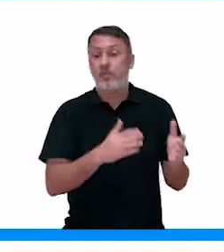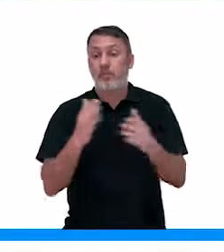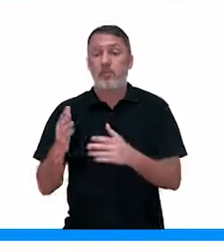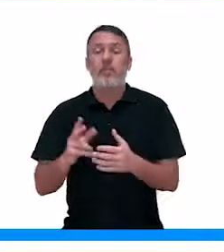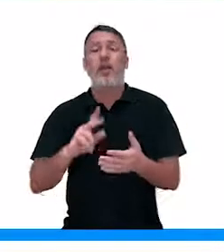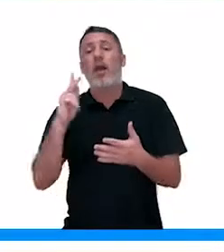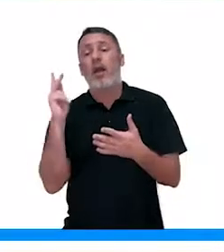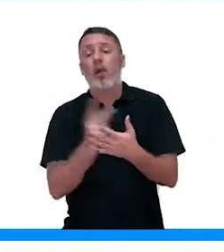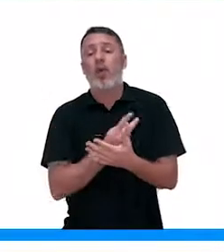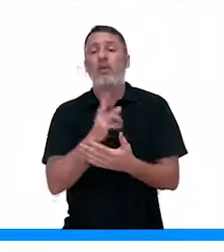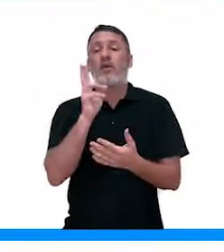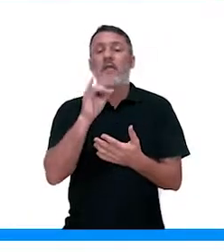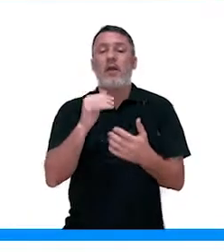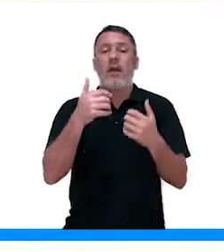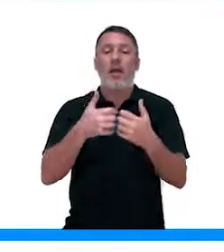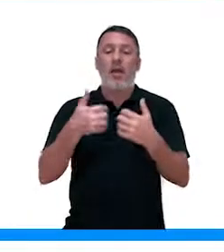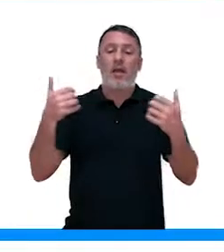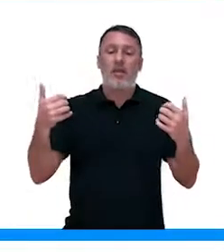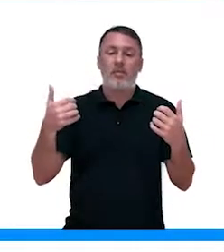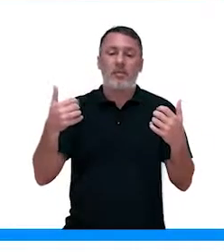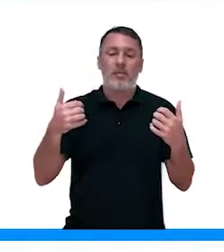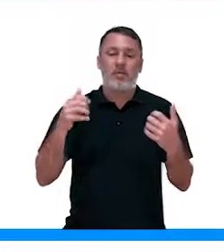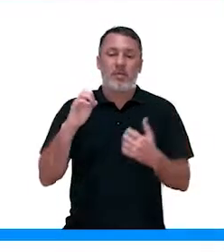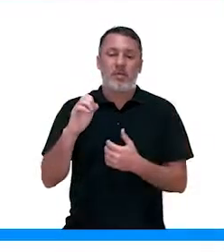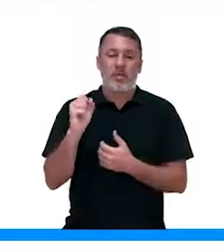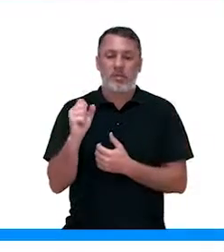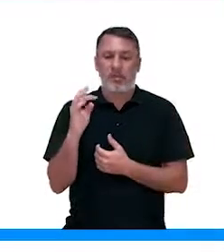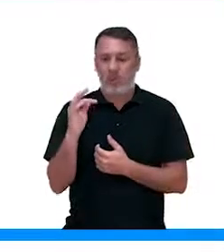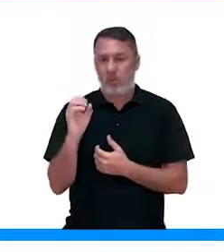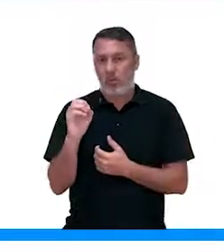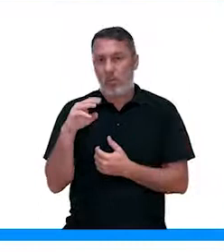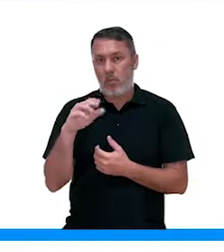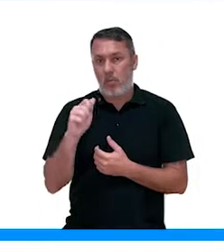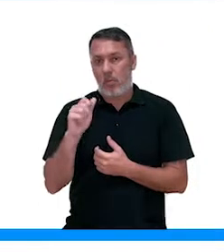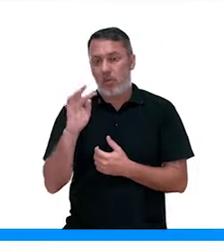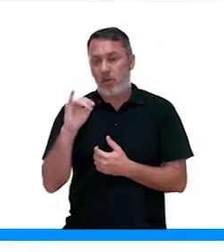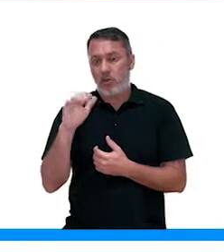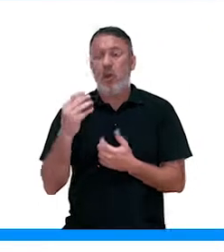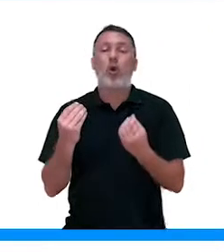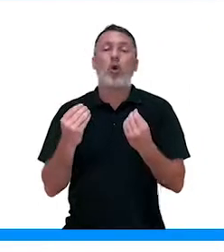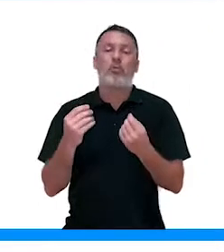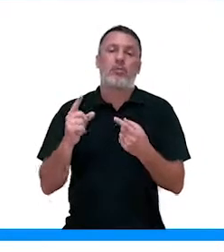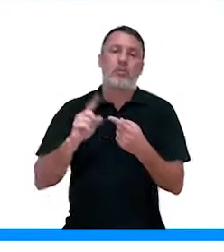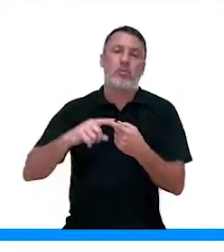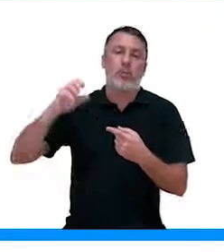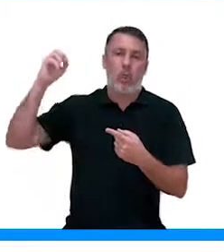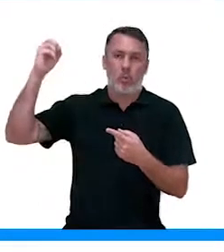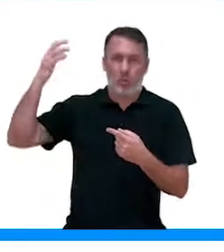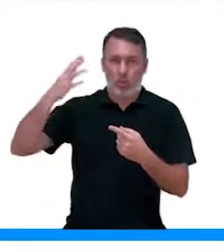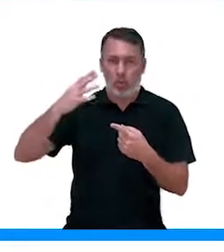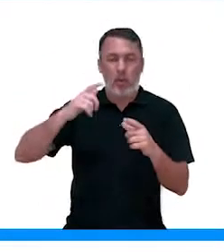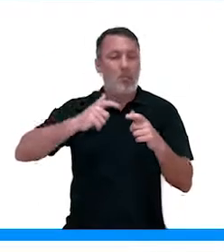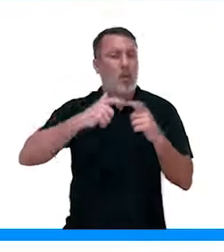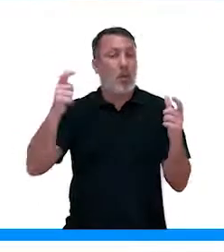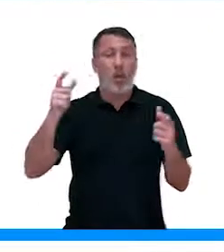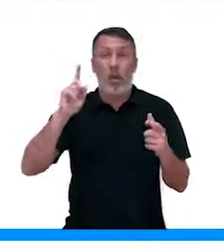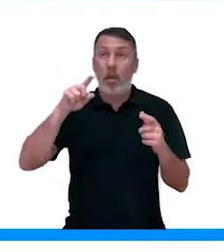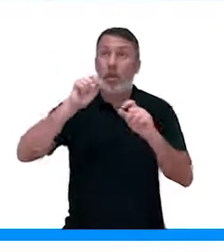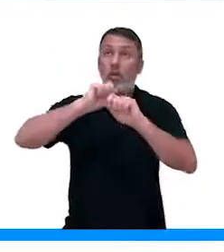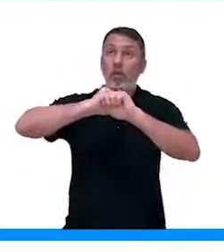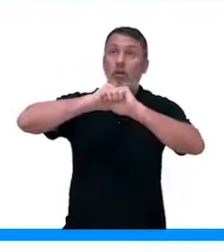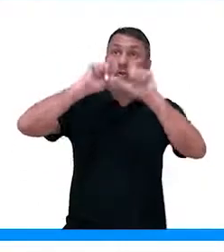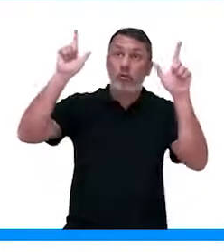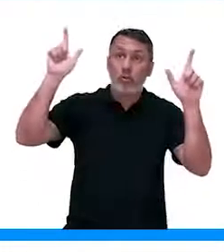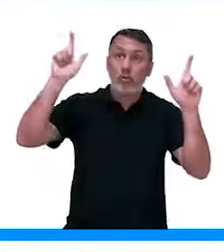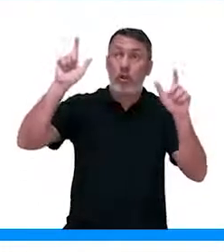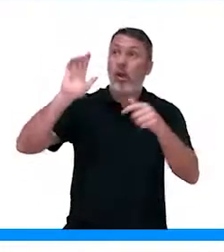Quais são os fatores que vão afetar essa abertura estomática? 1. Luminosidade. A maioria vai abrir durante o dia